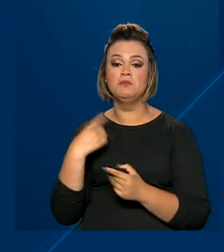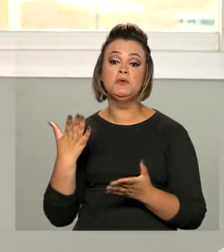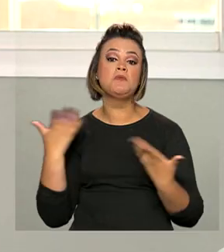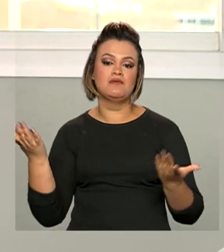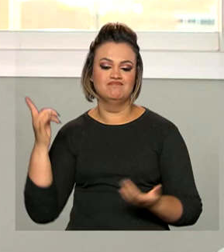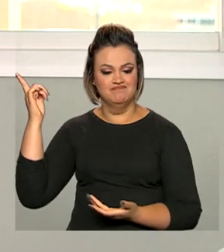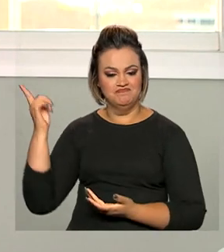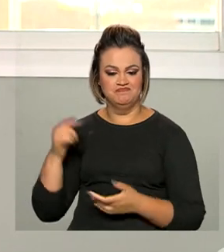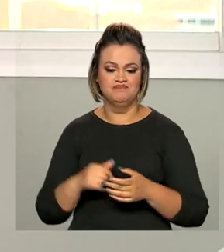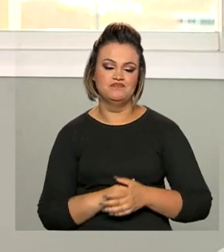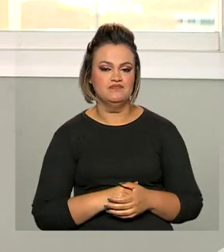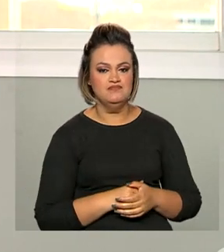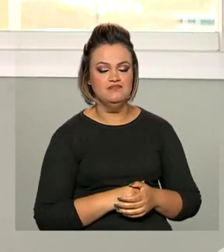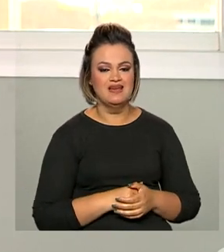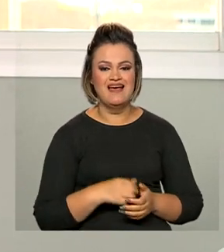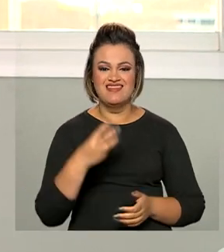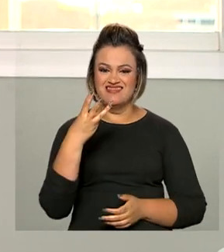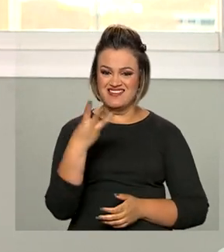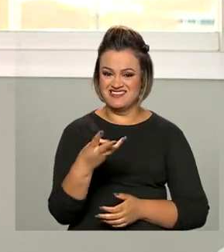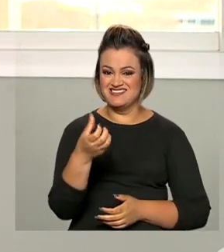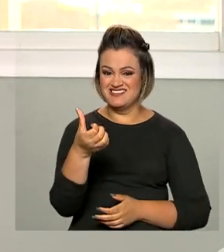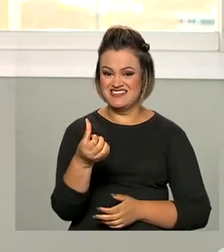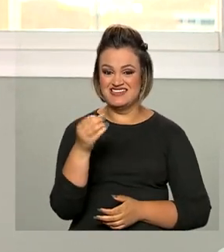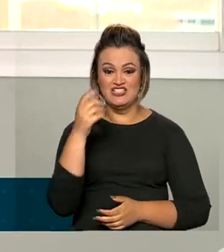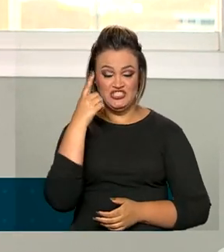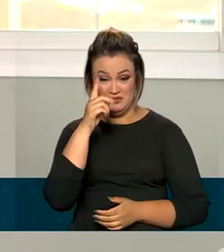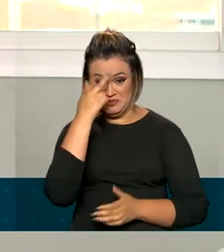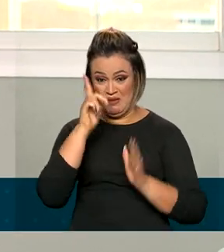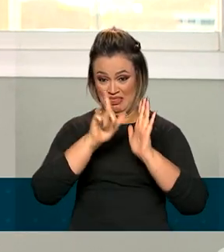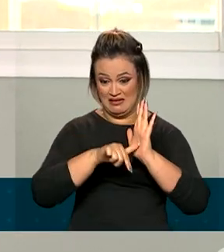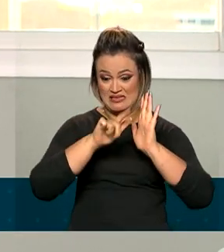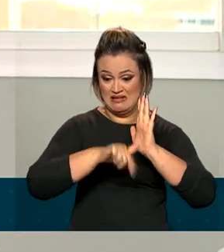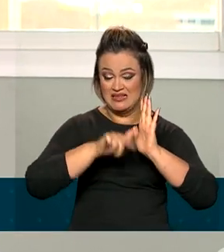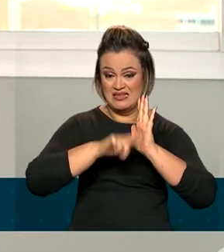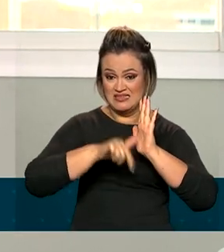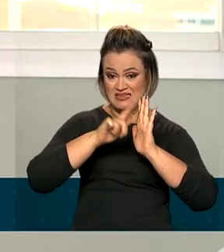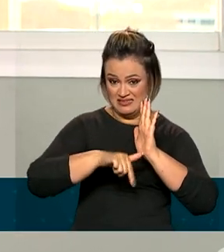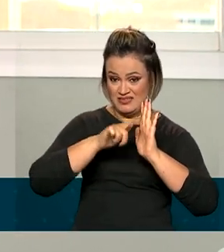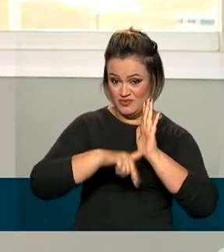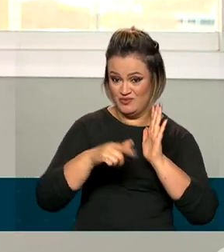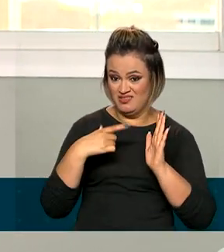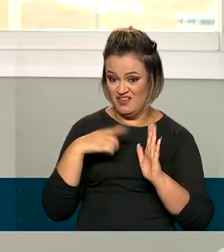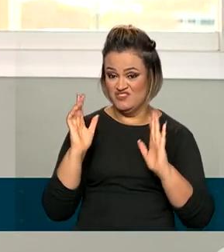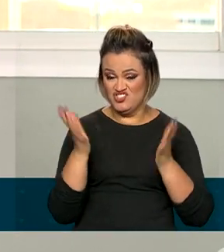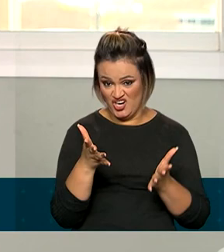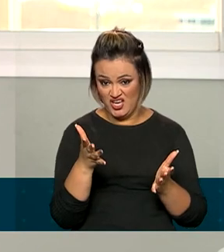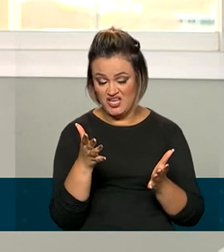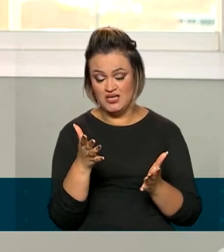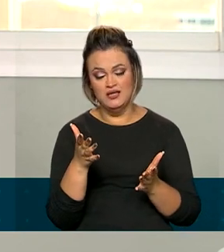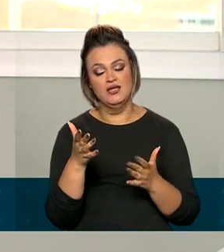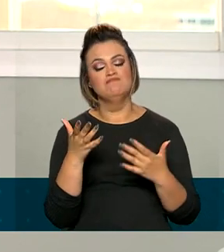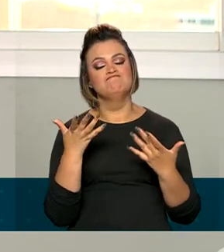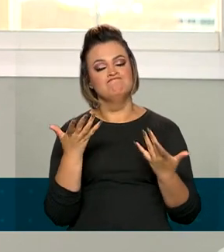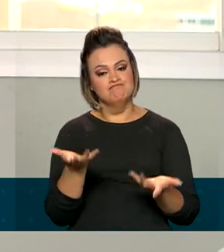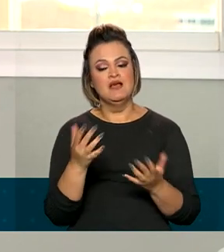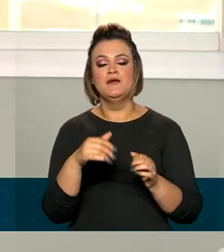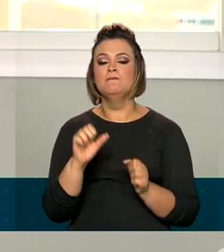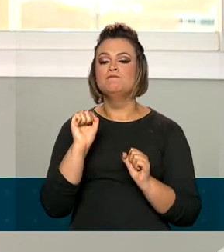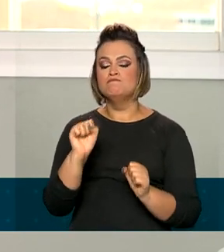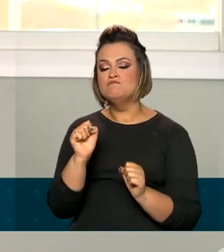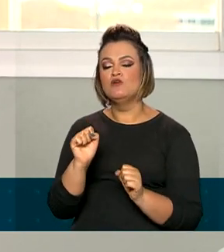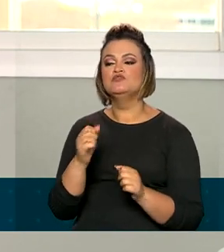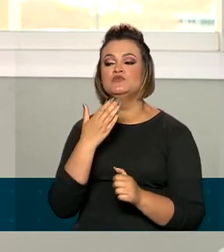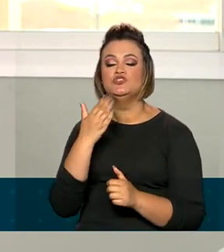perfil. Aqueles que têm mais de 360 dias de atraso no contrato, na fase de amortização, eles poderão ter